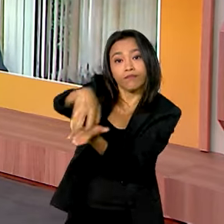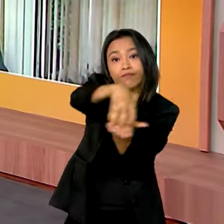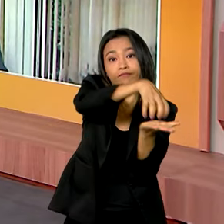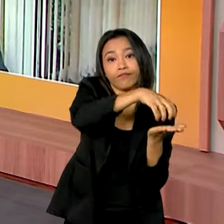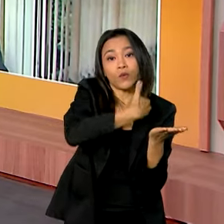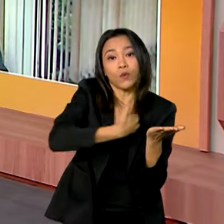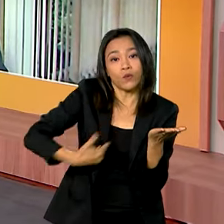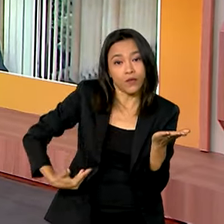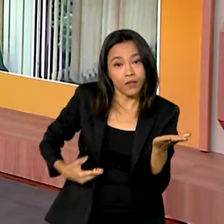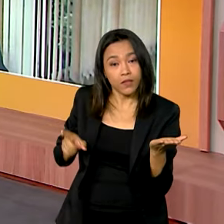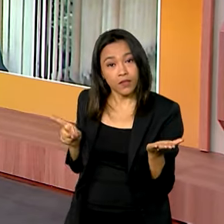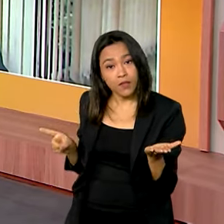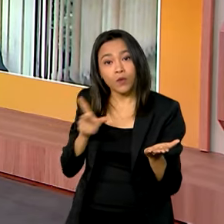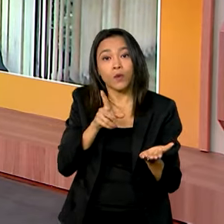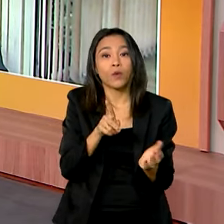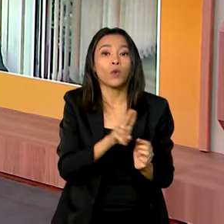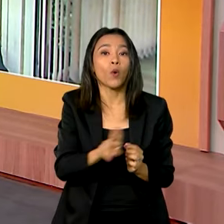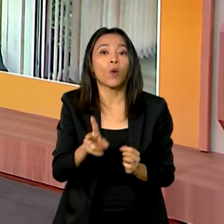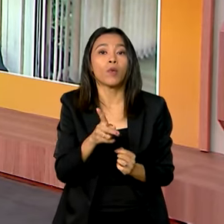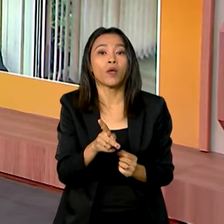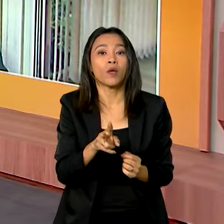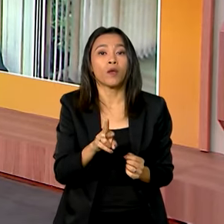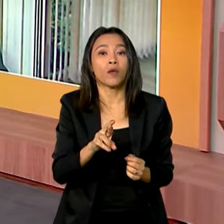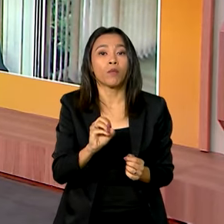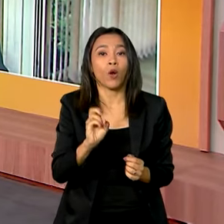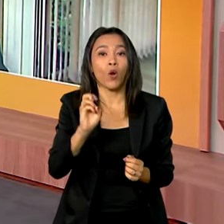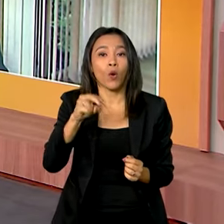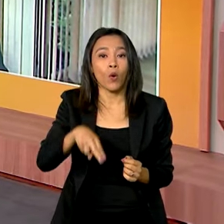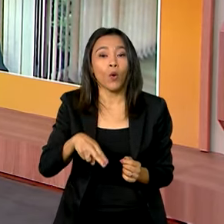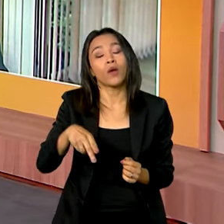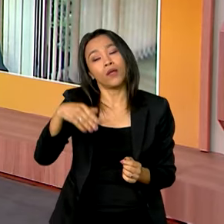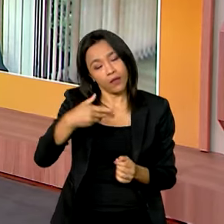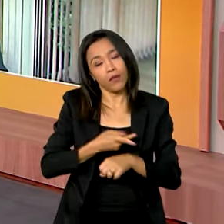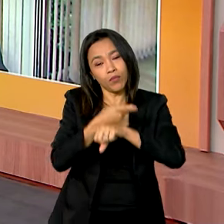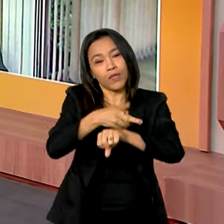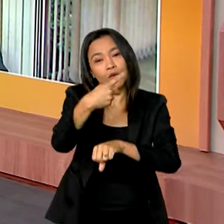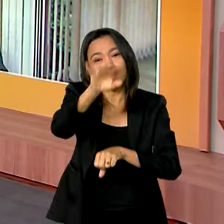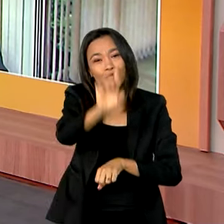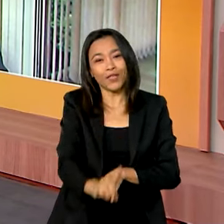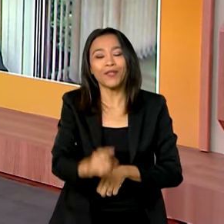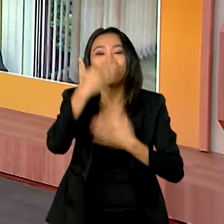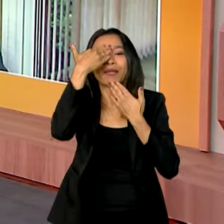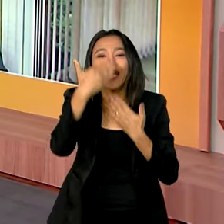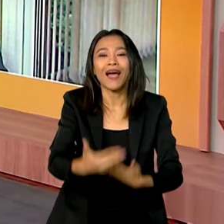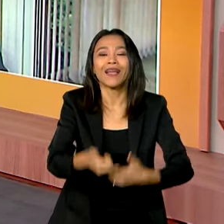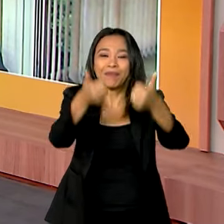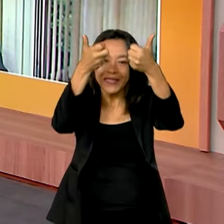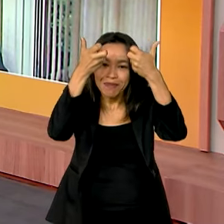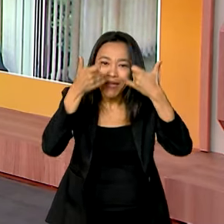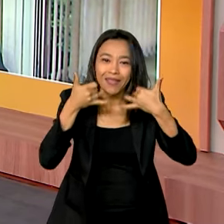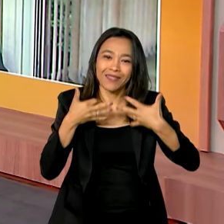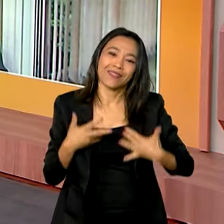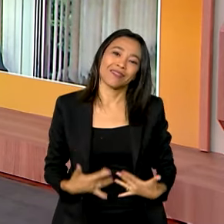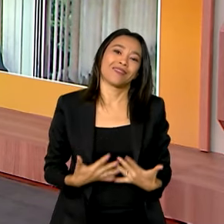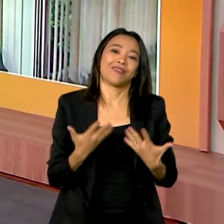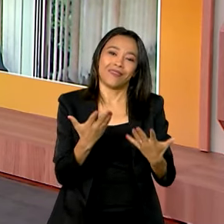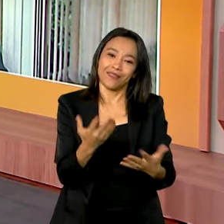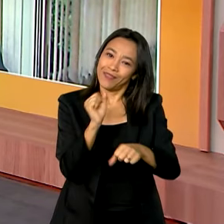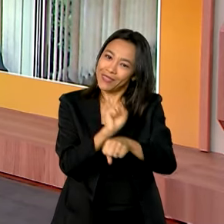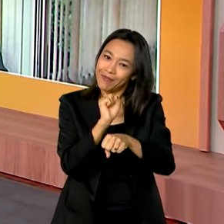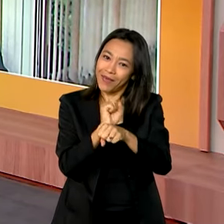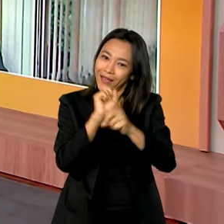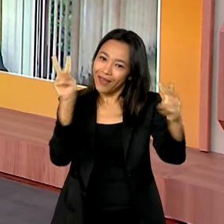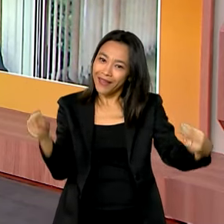PROCONs, e ir atrás dos seus direitos. Eu agradeço imensamente os esclarecimentos do senhor aqui e aguardo o senhor numa